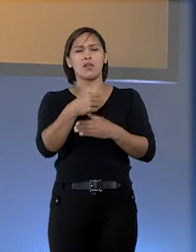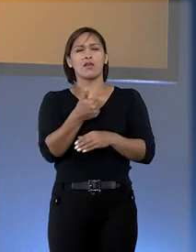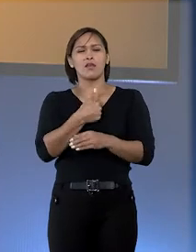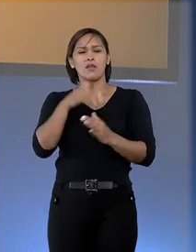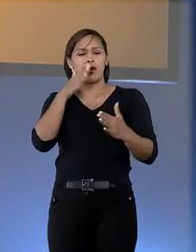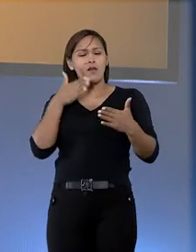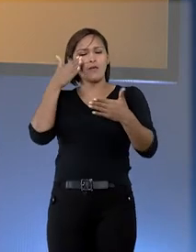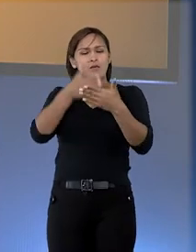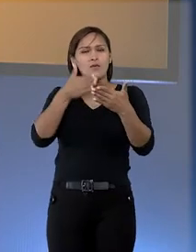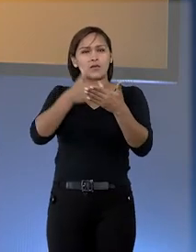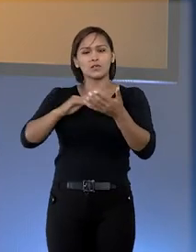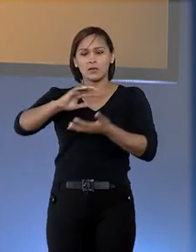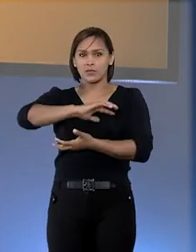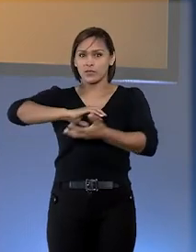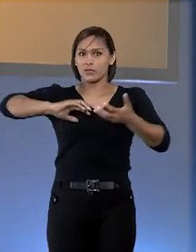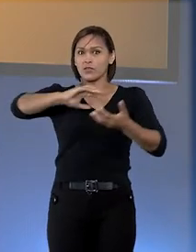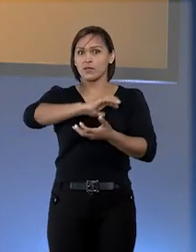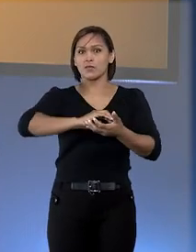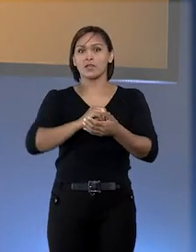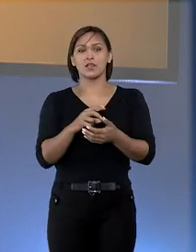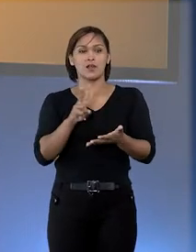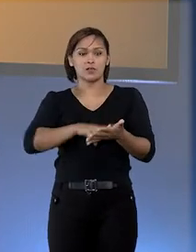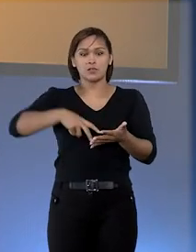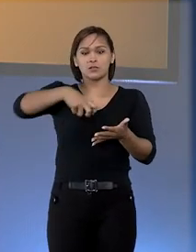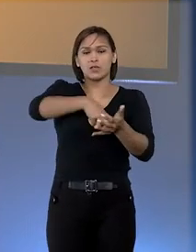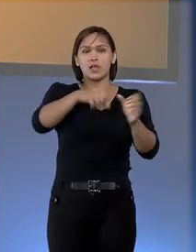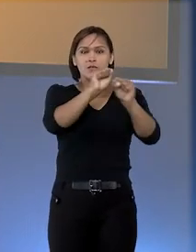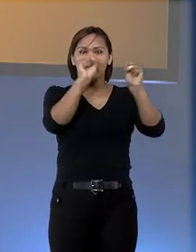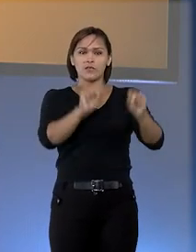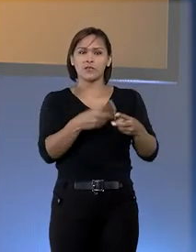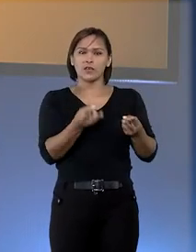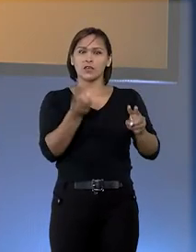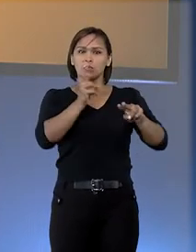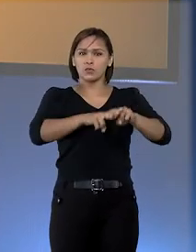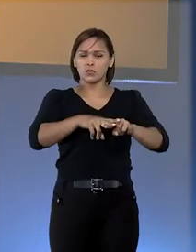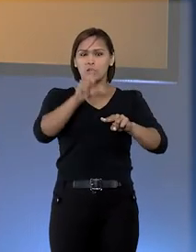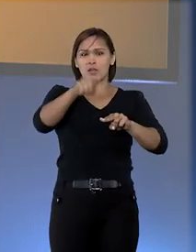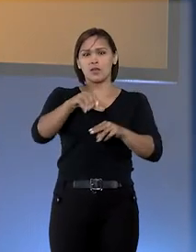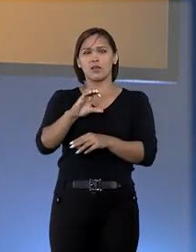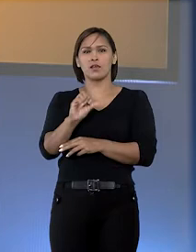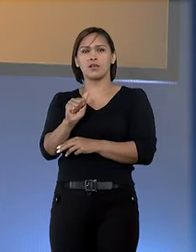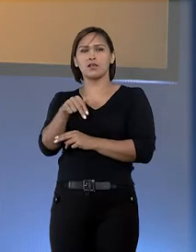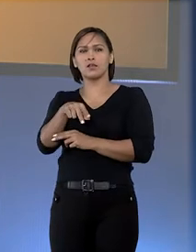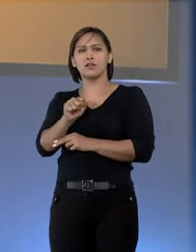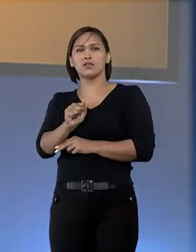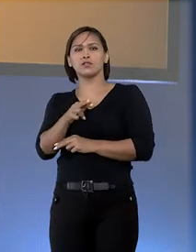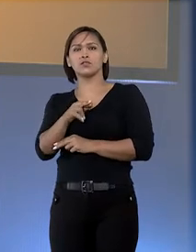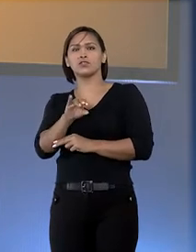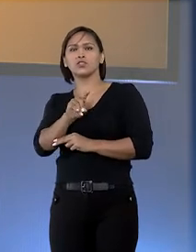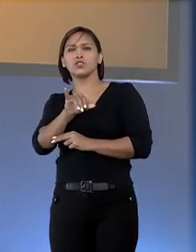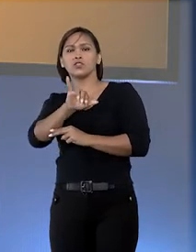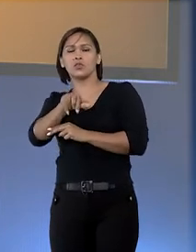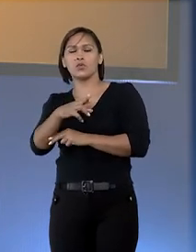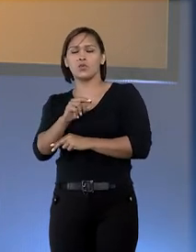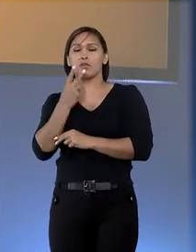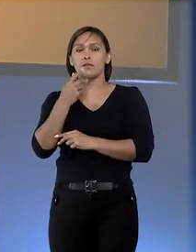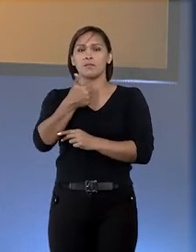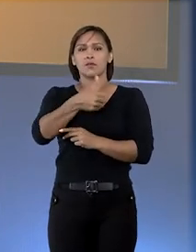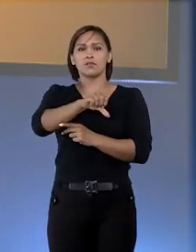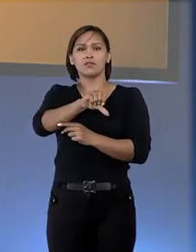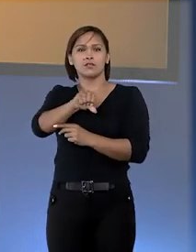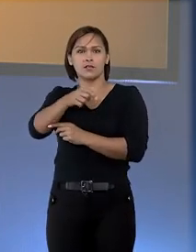que visava conter uma rebelião de detentos no antigo complexo penitenciário do Carandiru, em 1992,